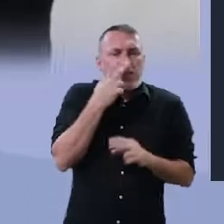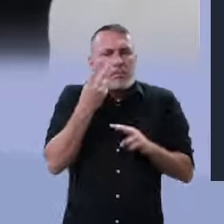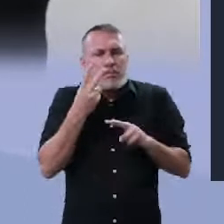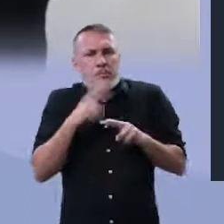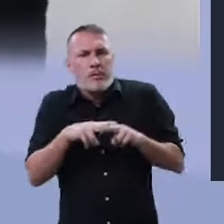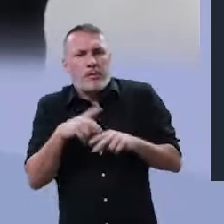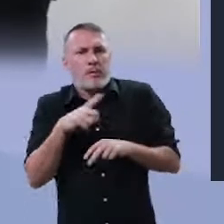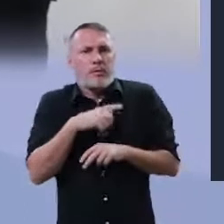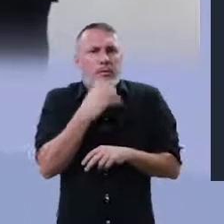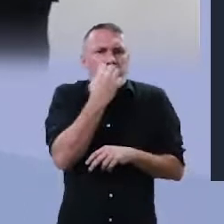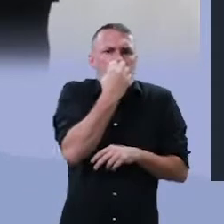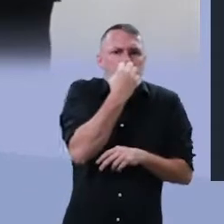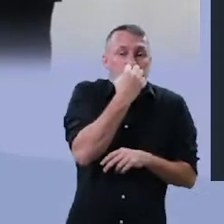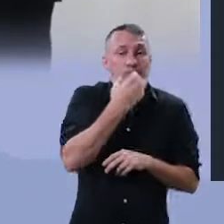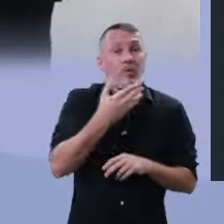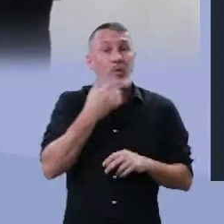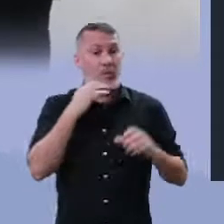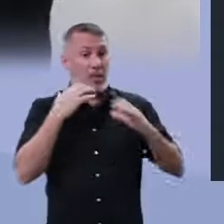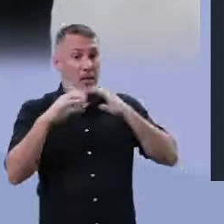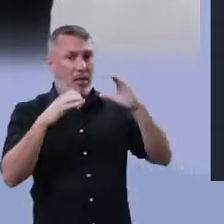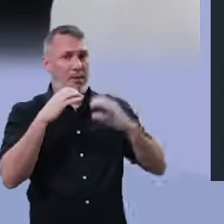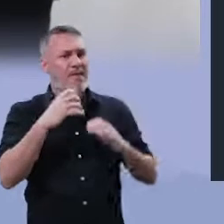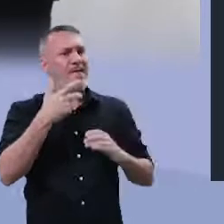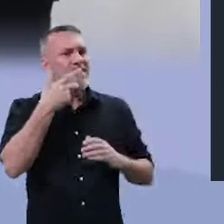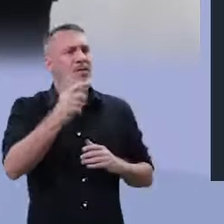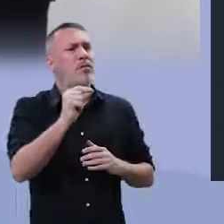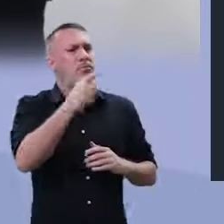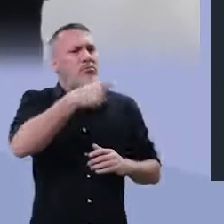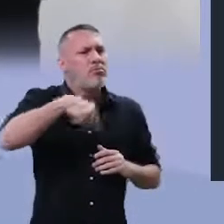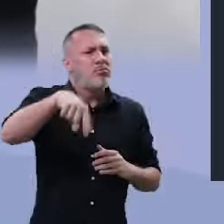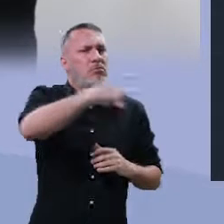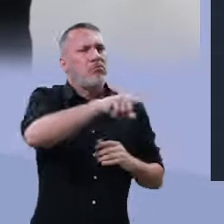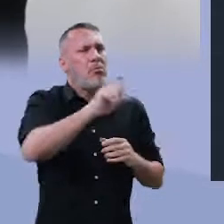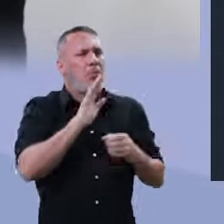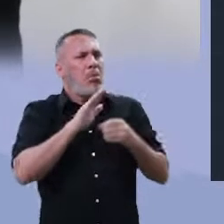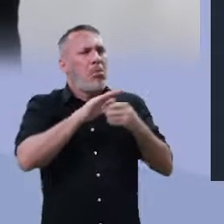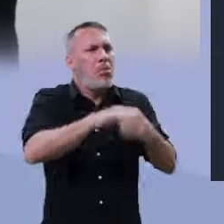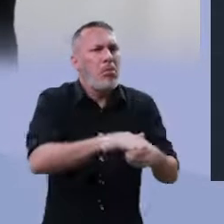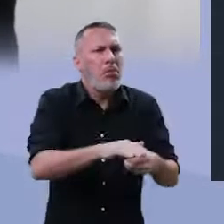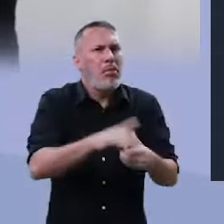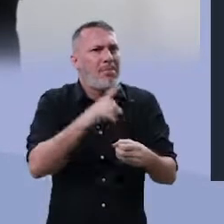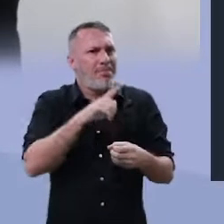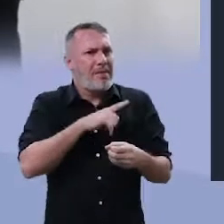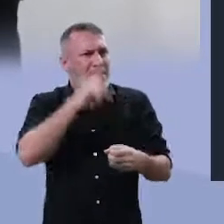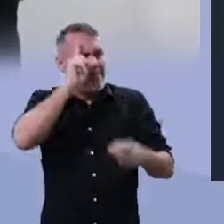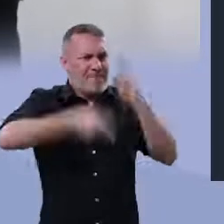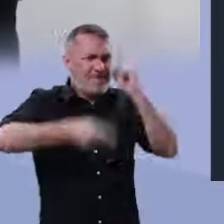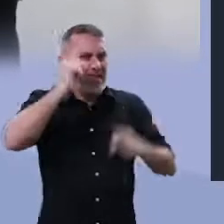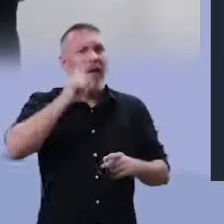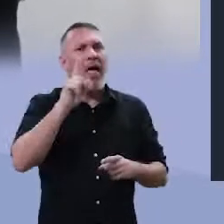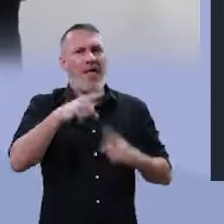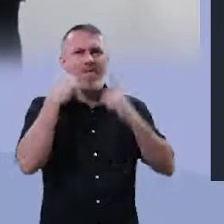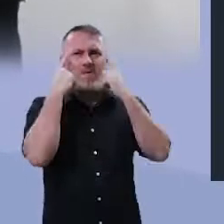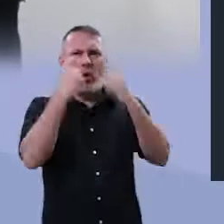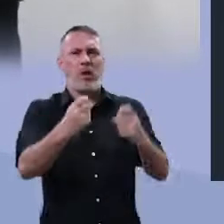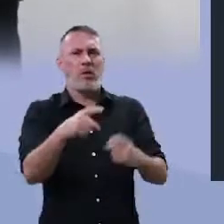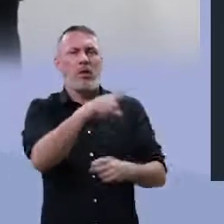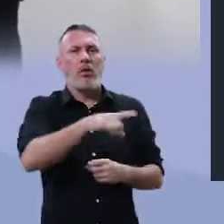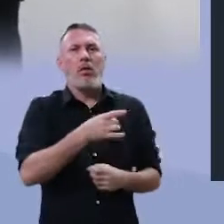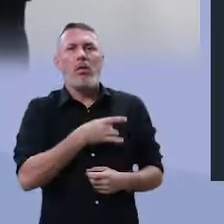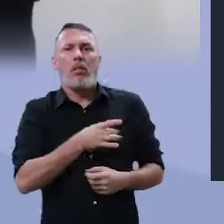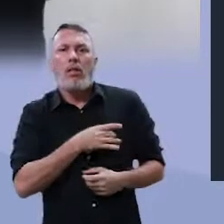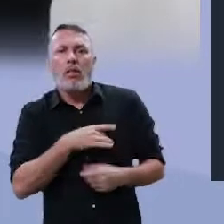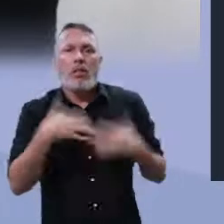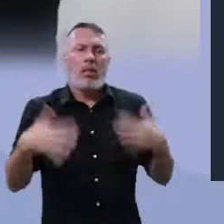amordaçadas. Então Chico está nos dizendo que as pessoas estavam reprimidas, violentamente reprimidas.